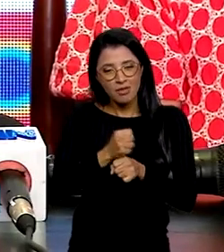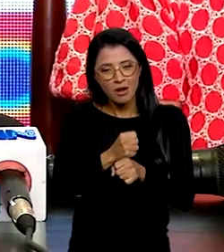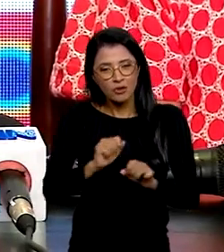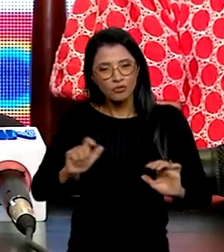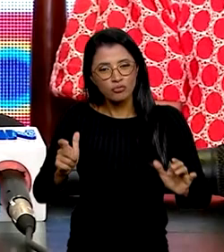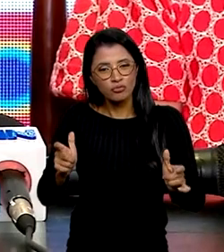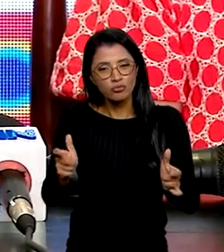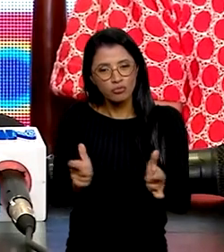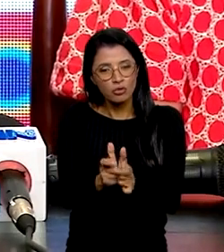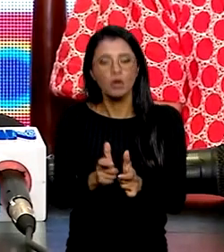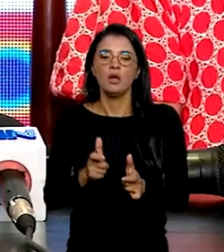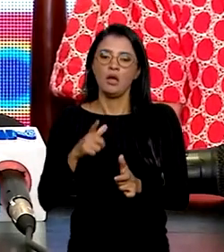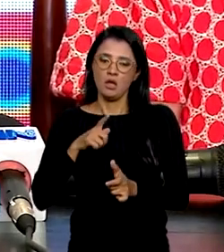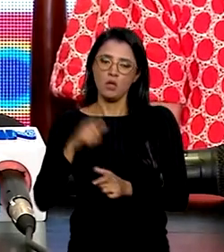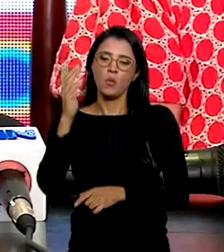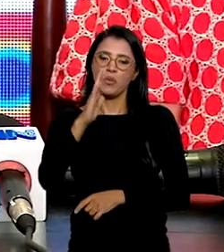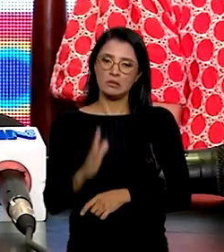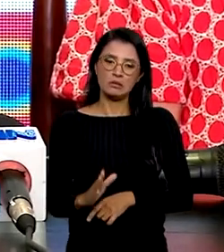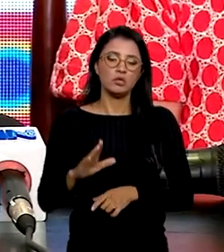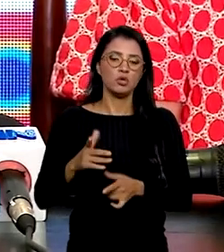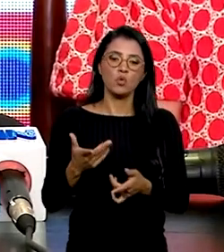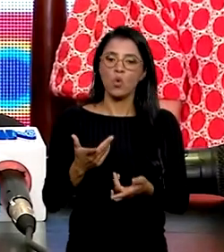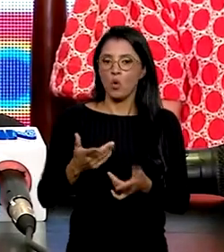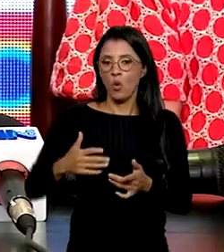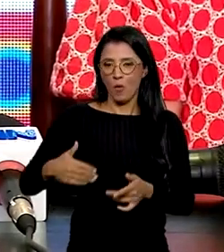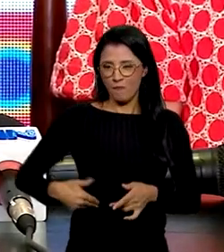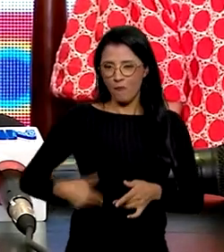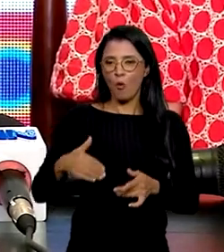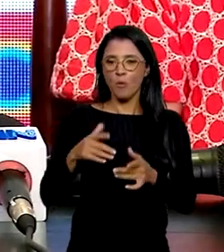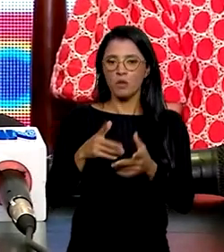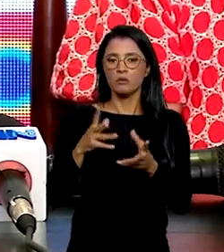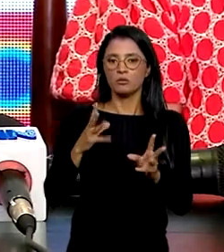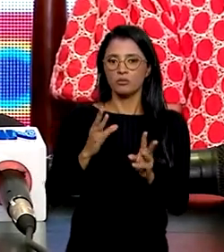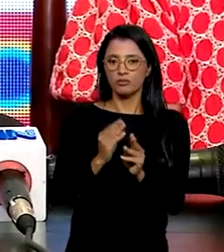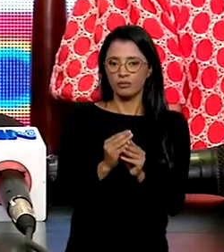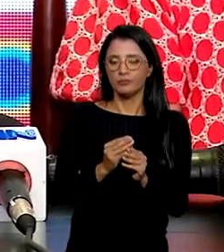e tirar o Brasil do mapa da fome, que é o grande objetivo do Brasil Sem Fome. lá. Tchau.